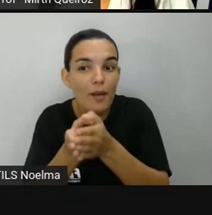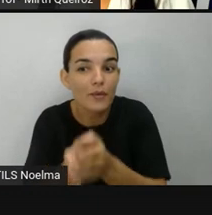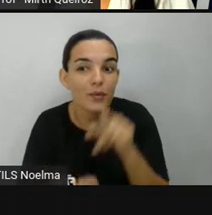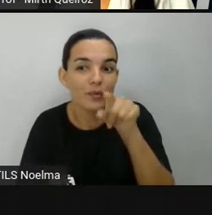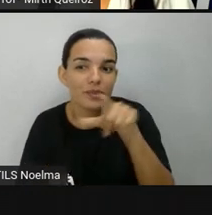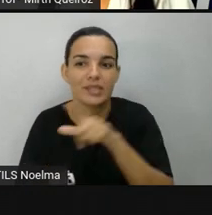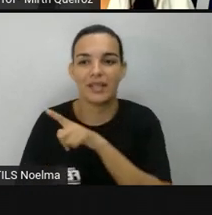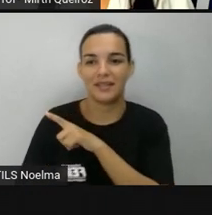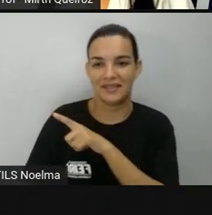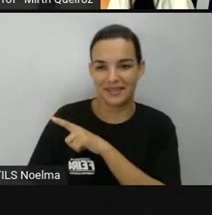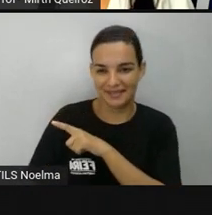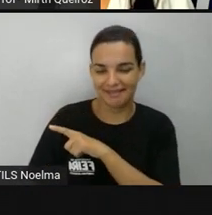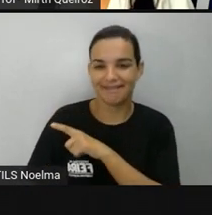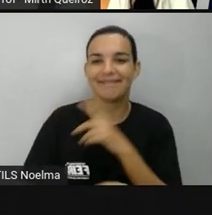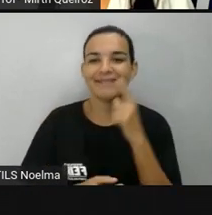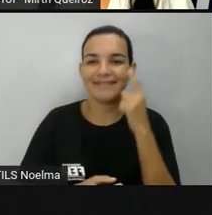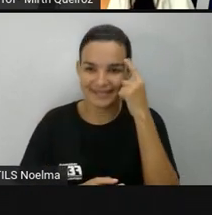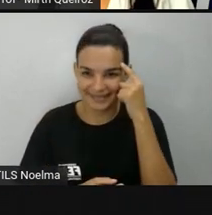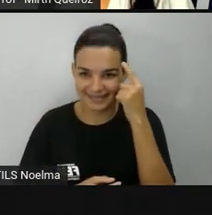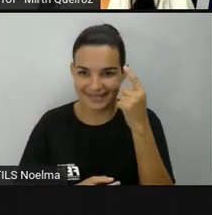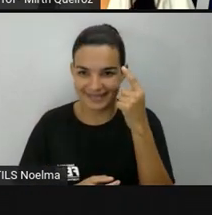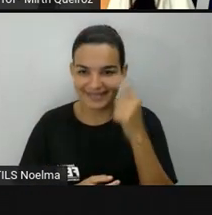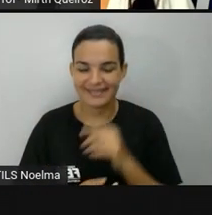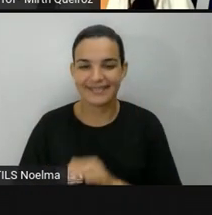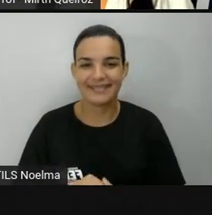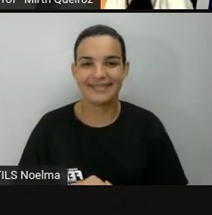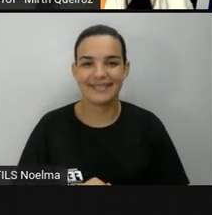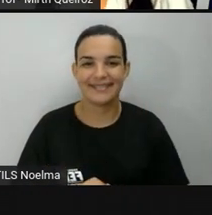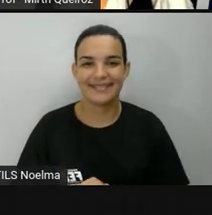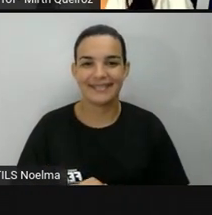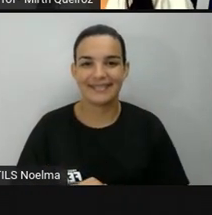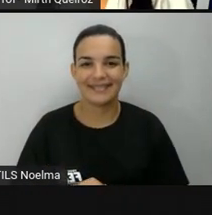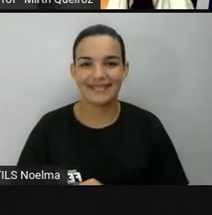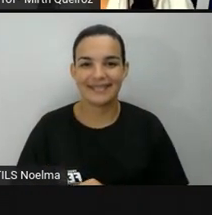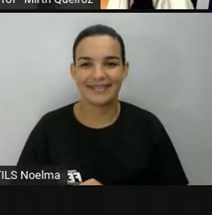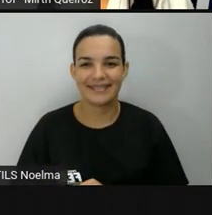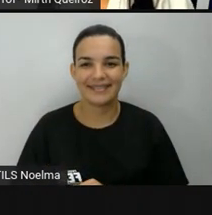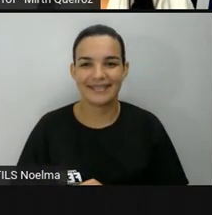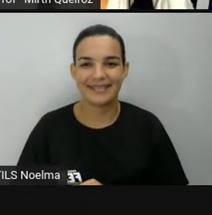nós temos aí, e assim conseguir afundar. Olha.